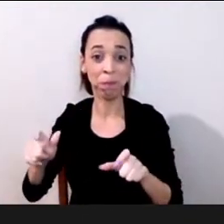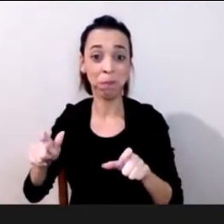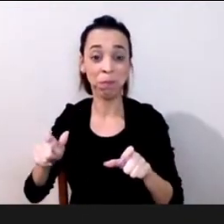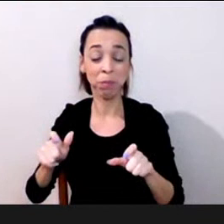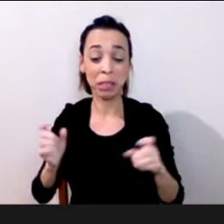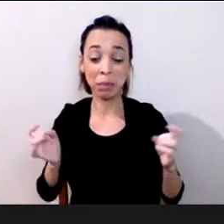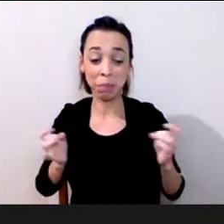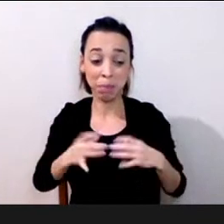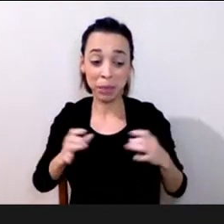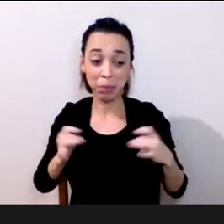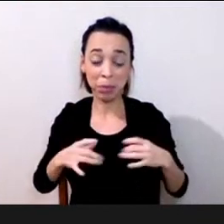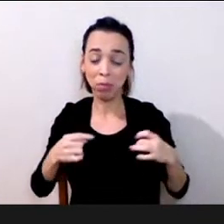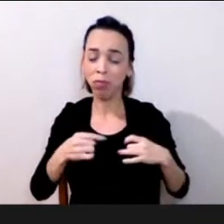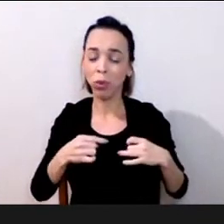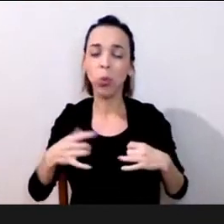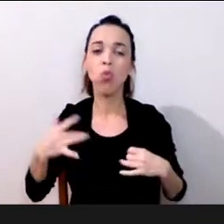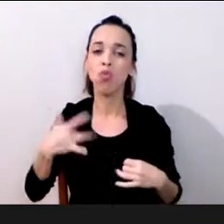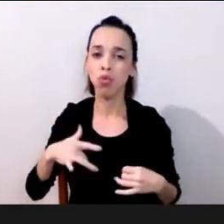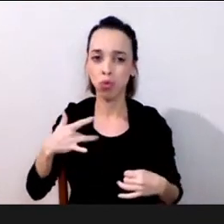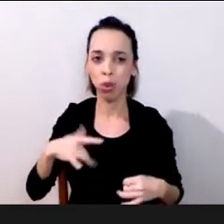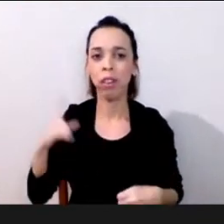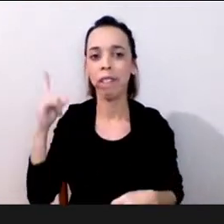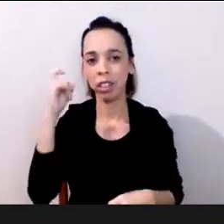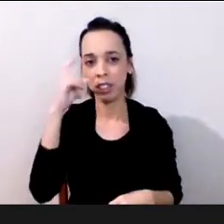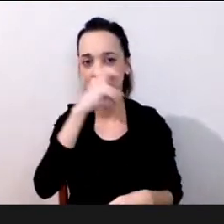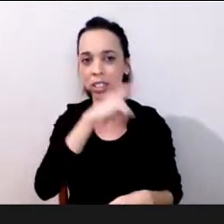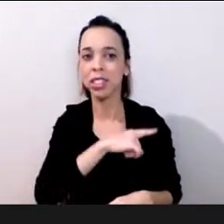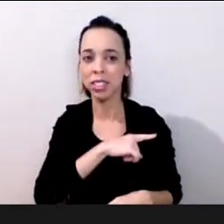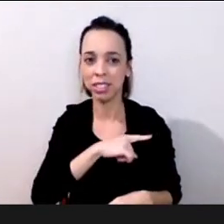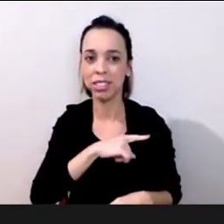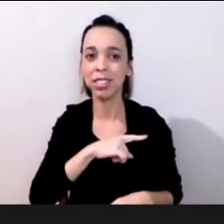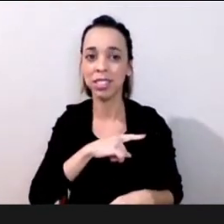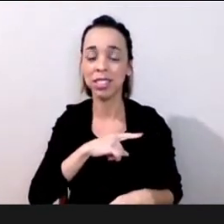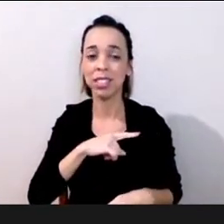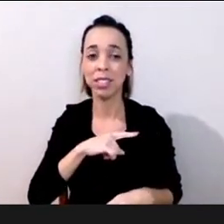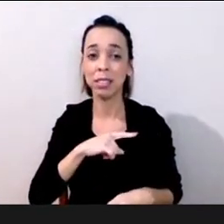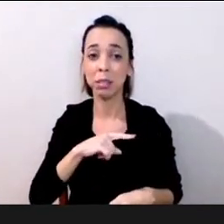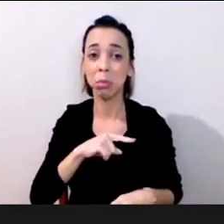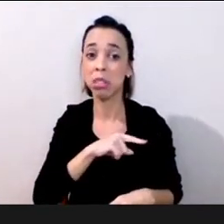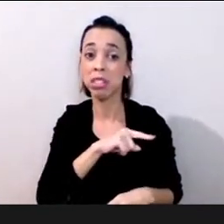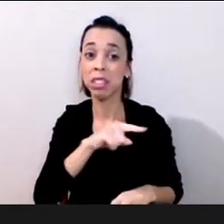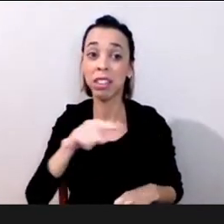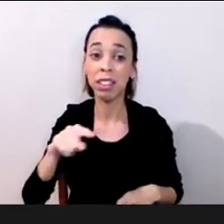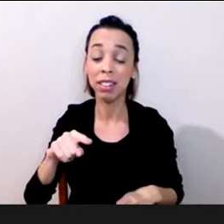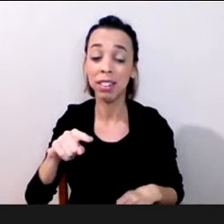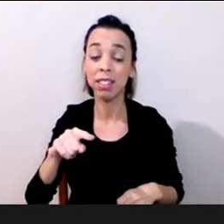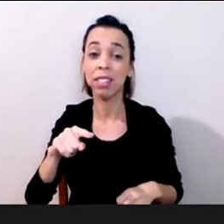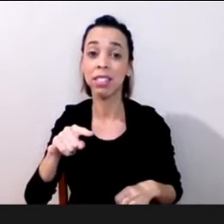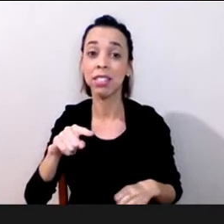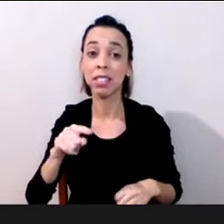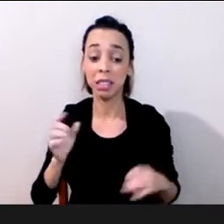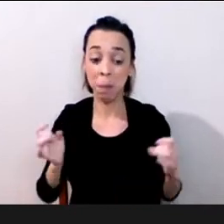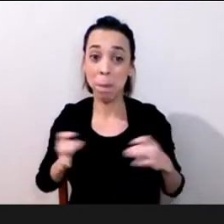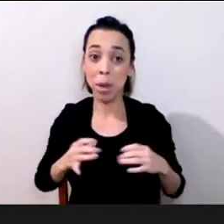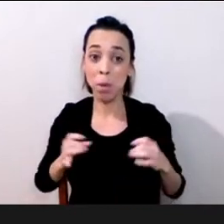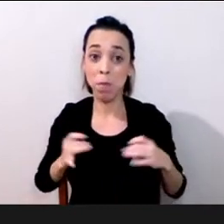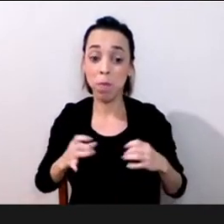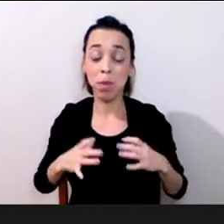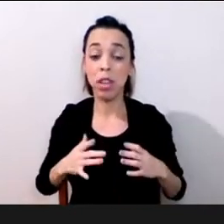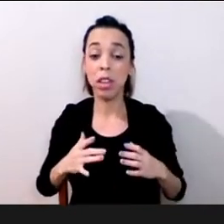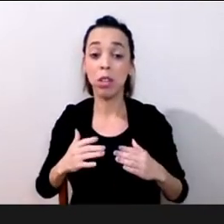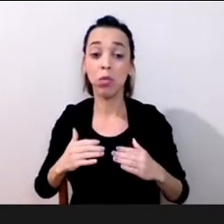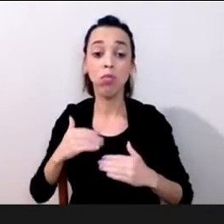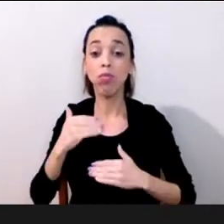coitadas dessas pessoas coitadas porque são pessoas que provavelmente nunca irão conseguir encontrar o seu destino